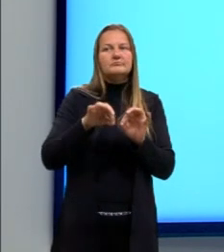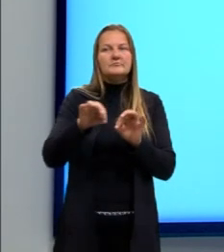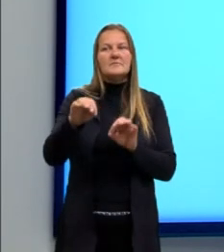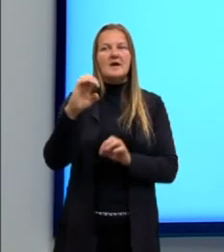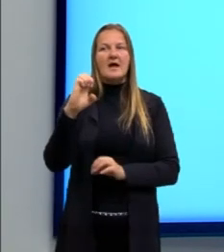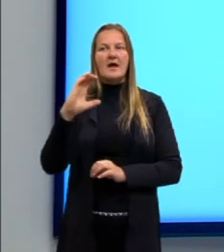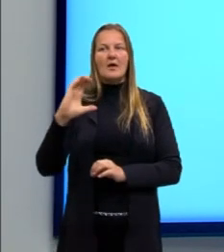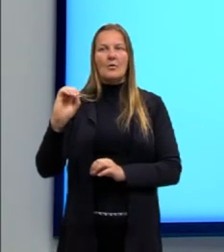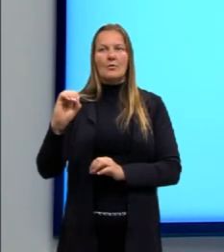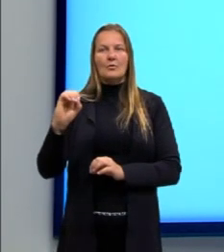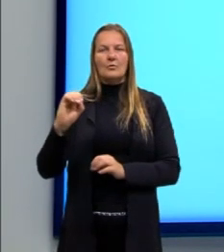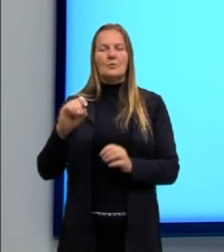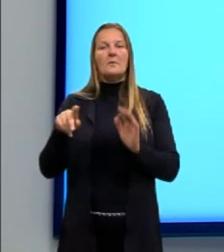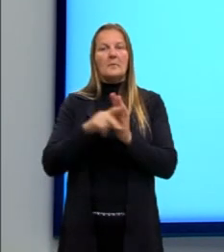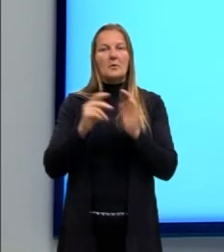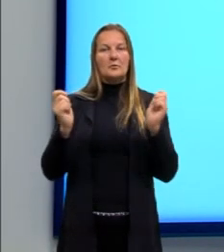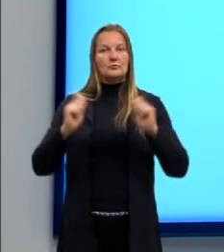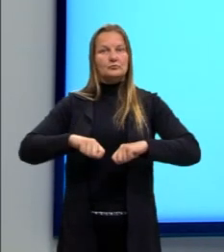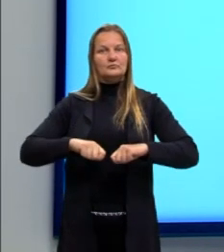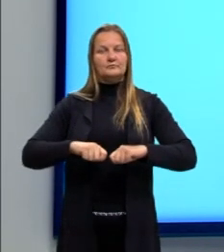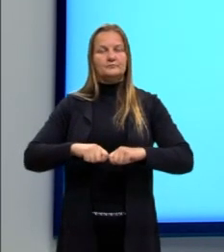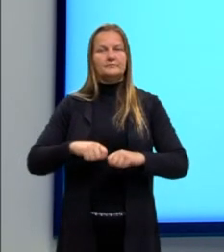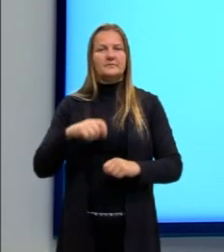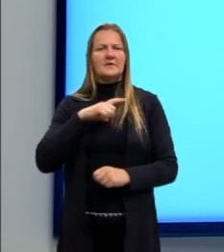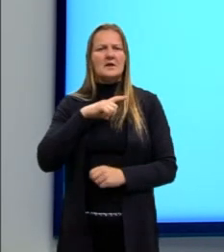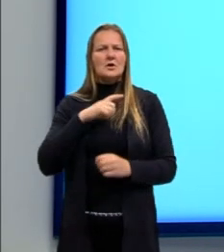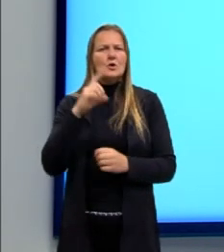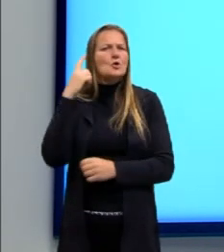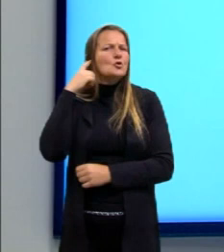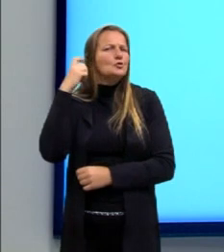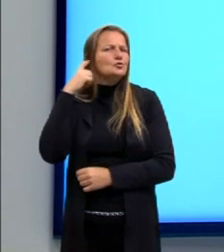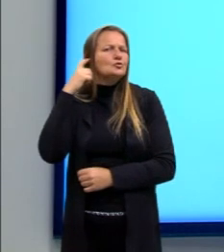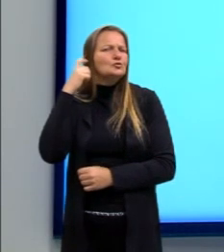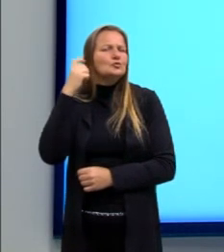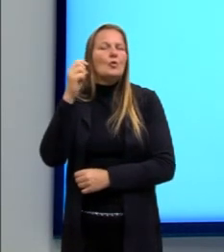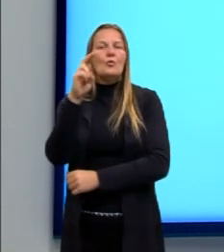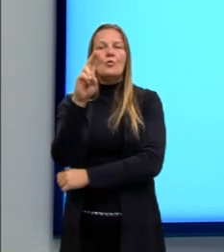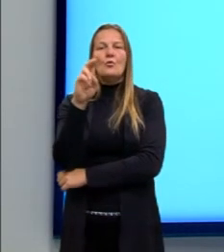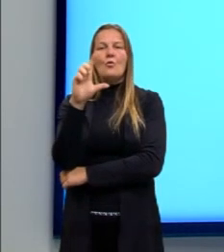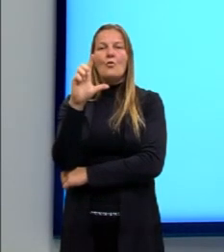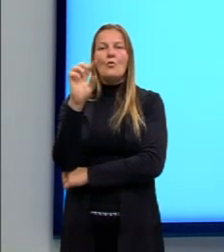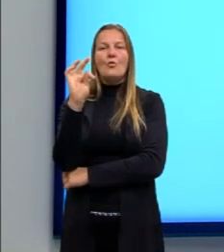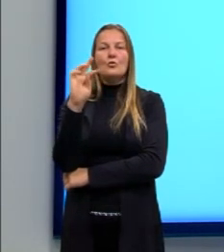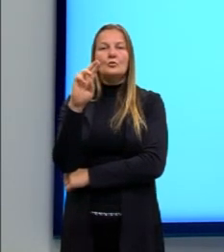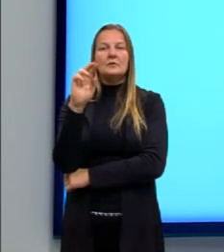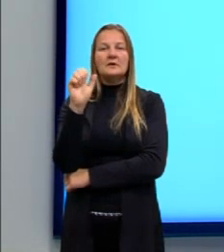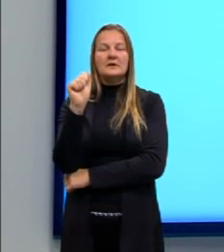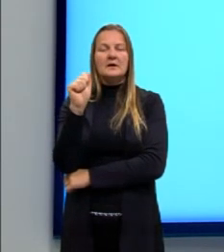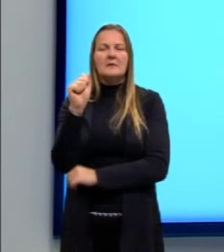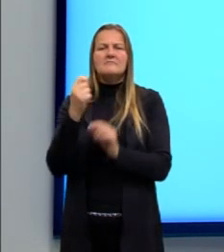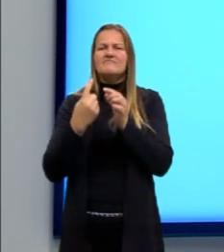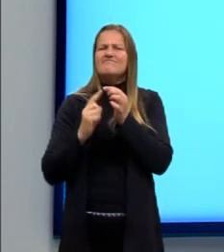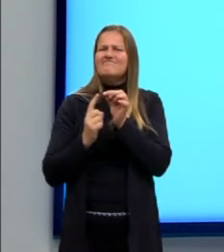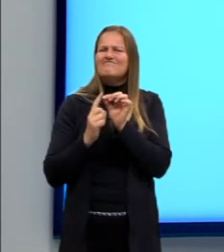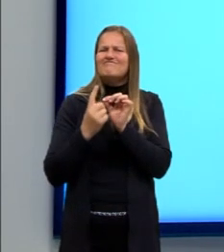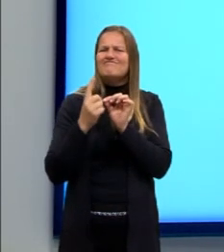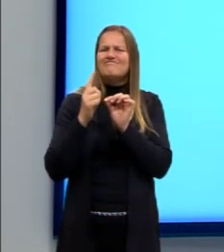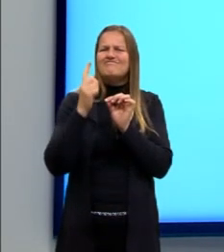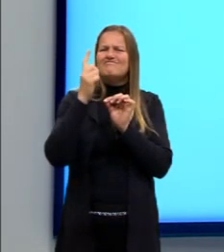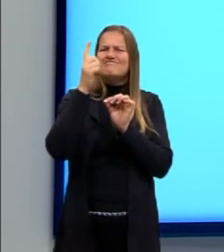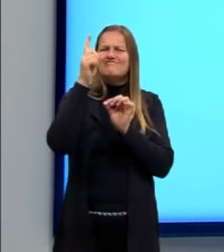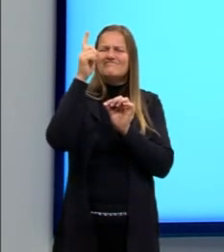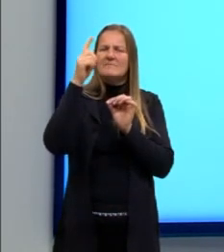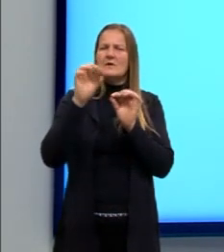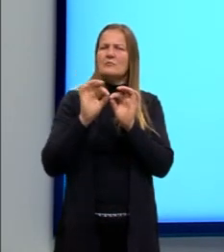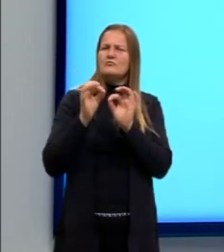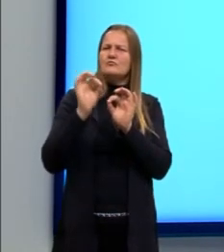O golfinho, emite ultrassom. Ultrassom é aquele que a gente não consegue ouvir, a gente, humanos. Claro que o